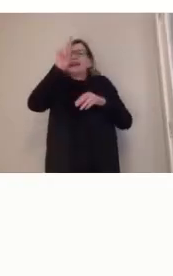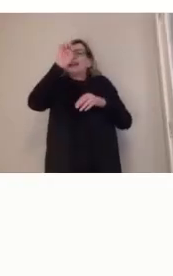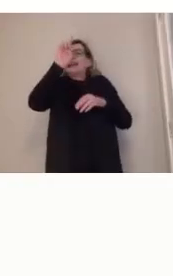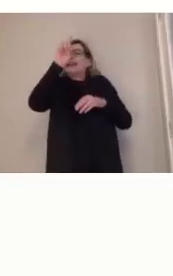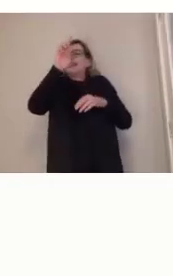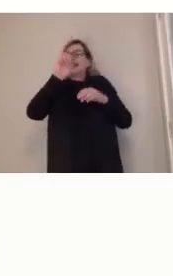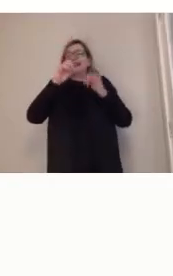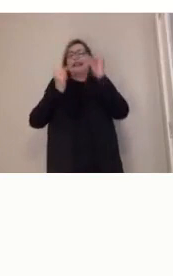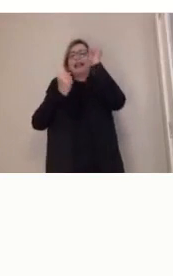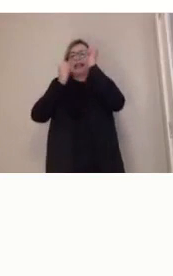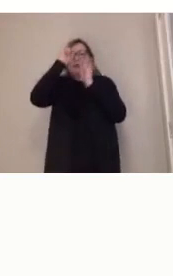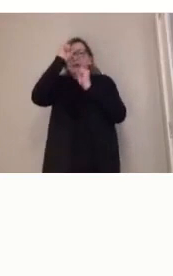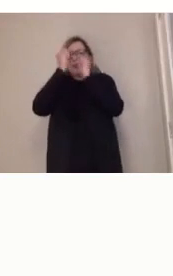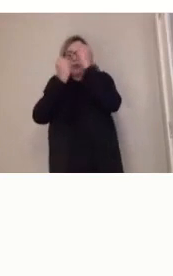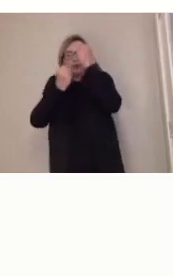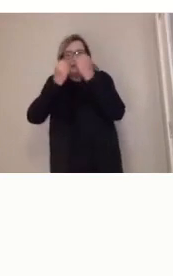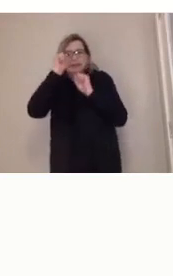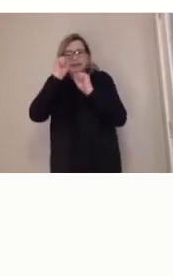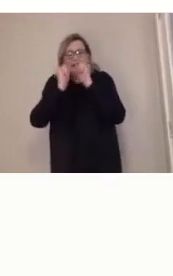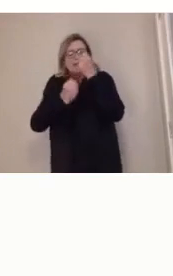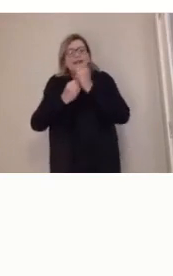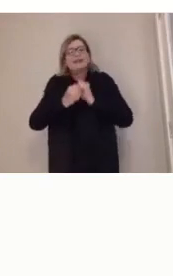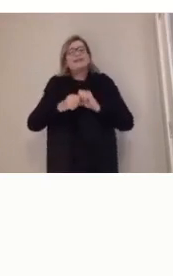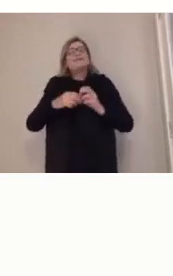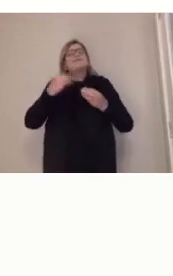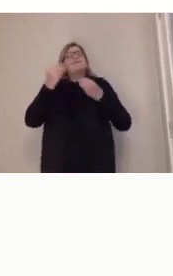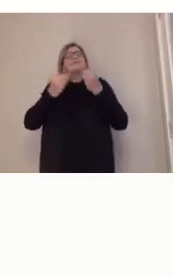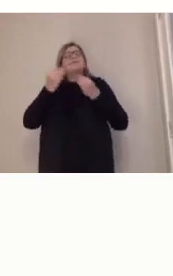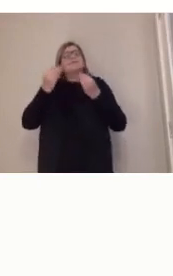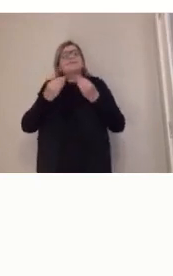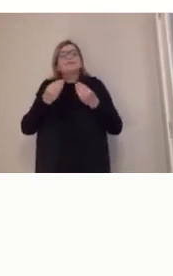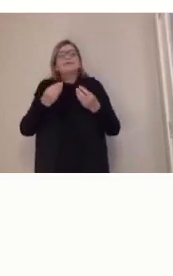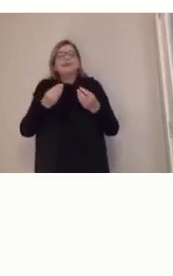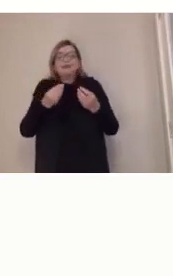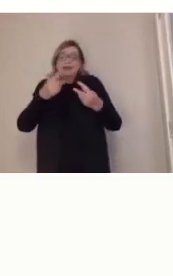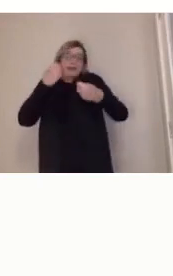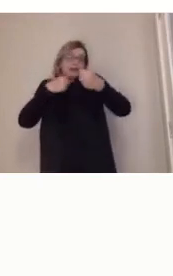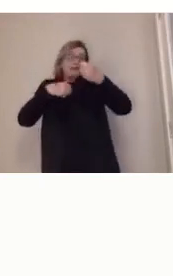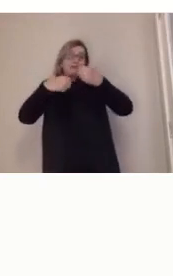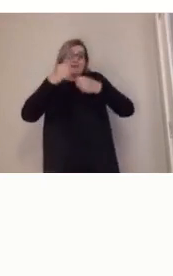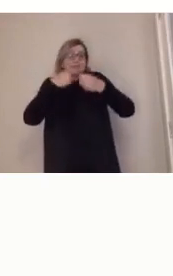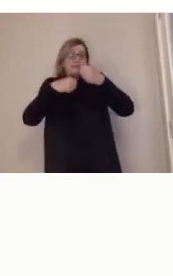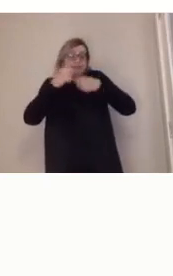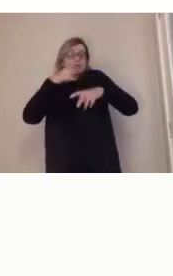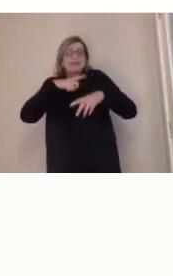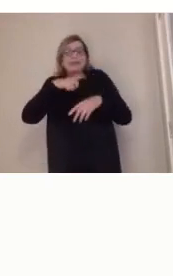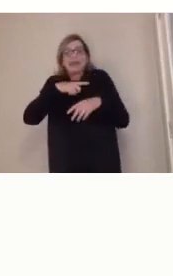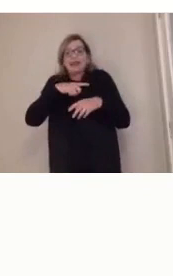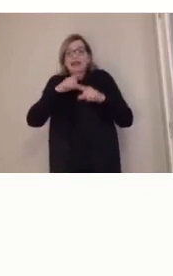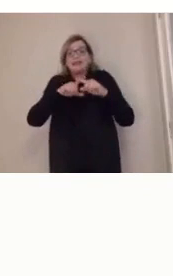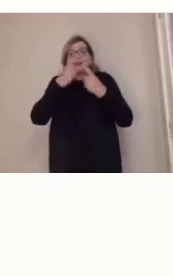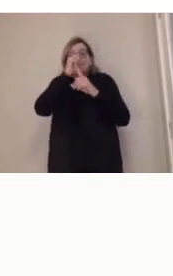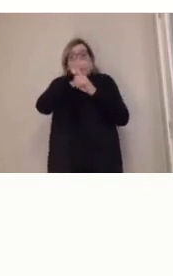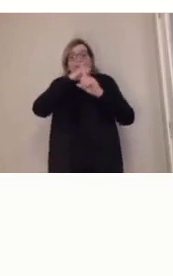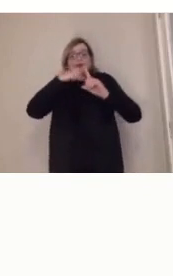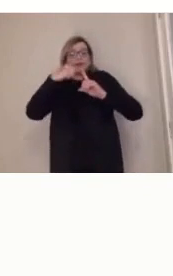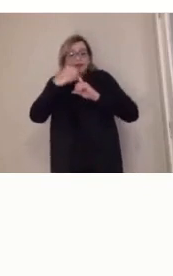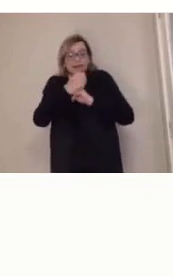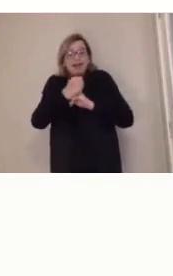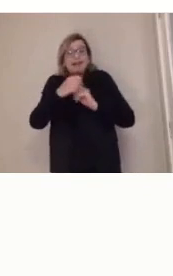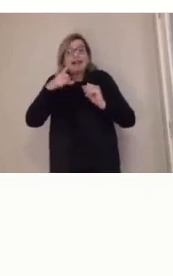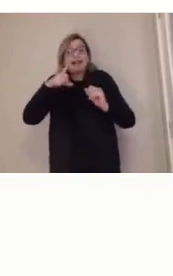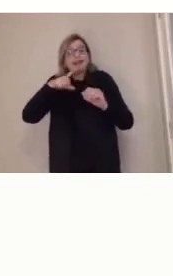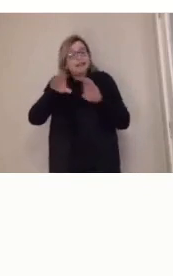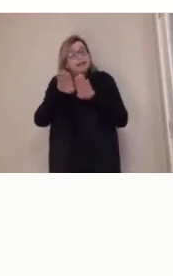mas elas, além dessas redes, né, que a gente vê economicamente falando, socialmente a gente tem também várias redes, hoje a gente está sempre